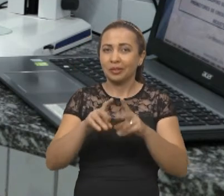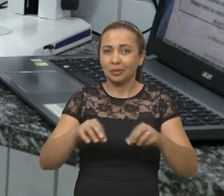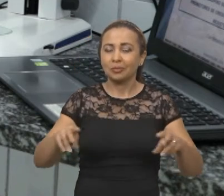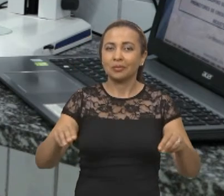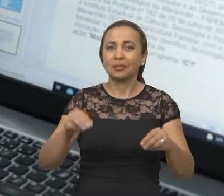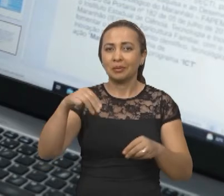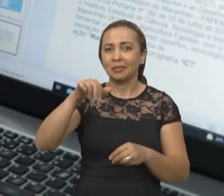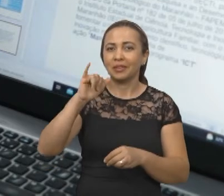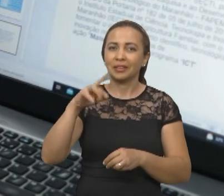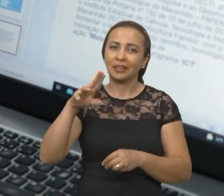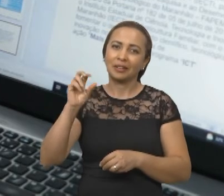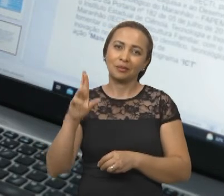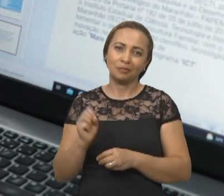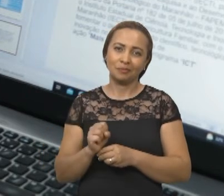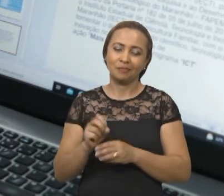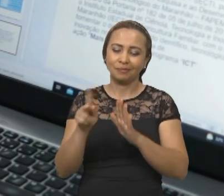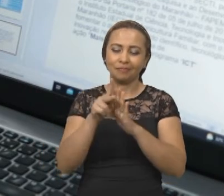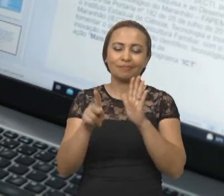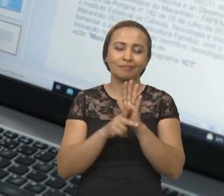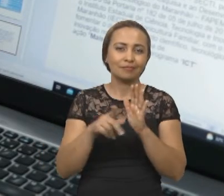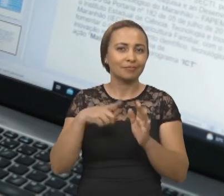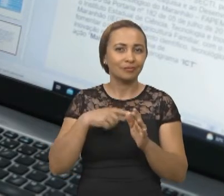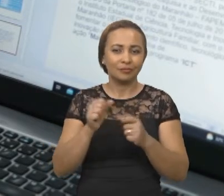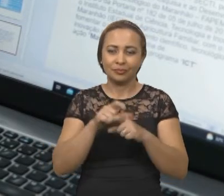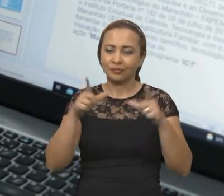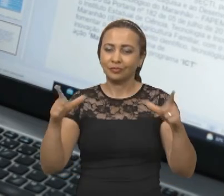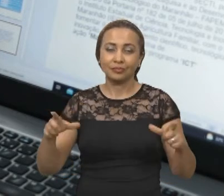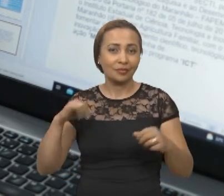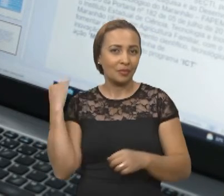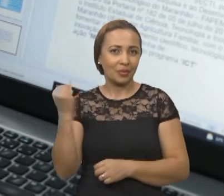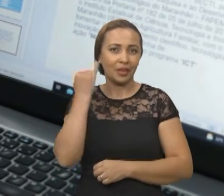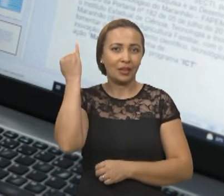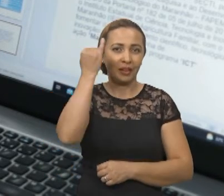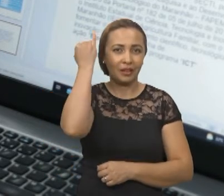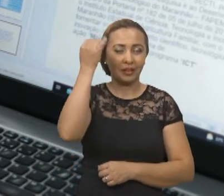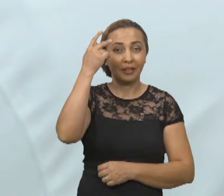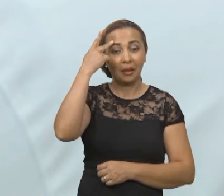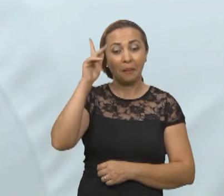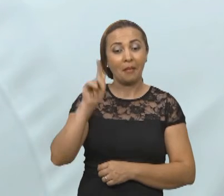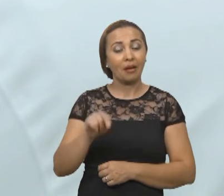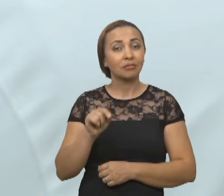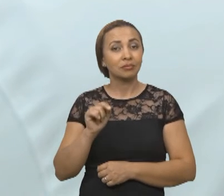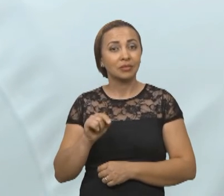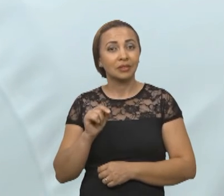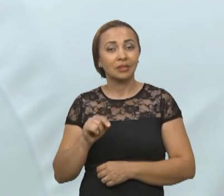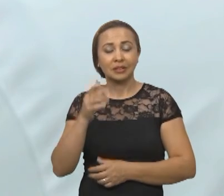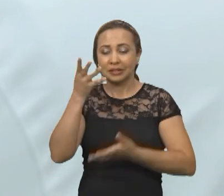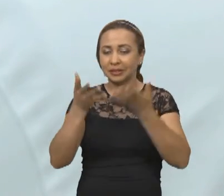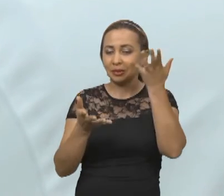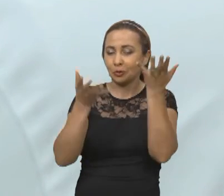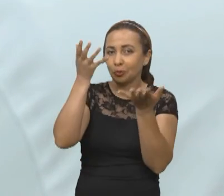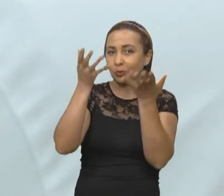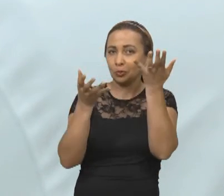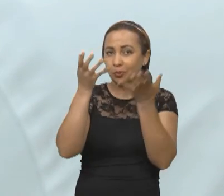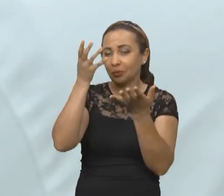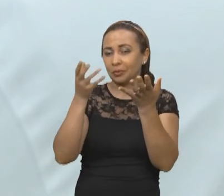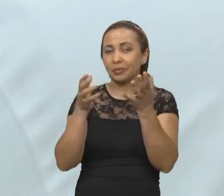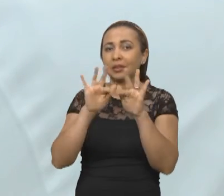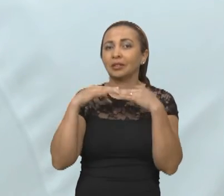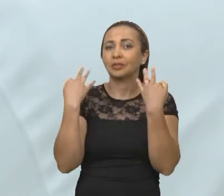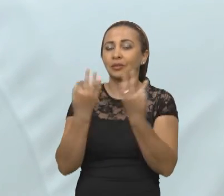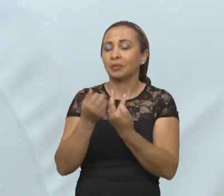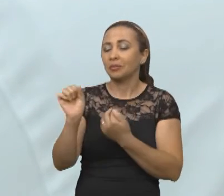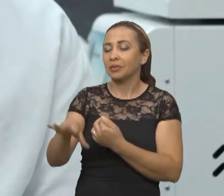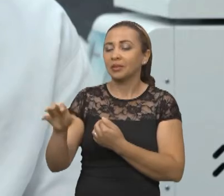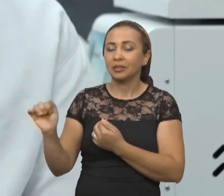mineral o projeto ele tem uma grande importância para essa questão econômica dos pequenos produtores